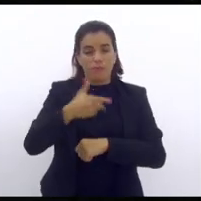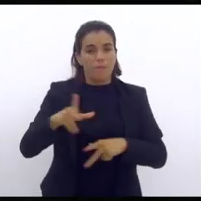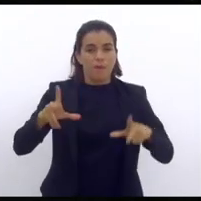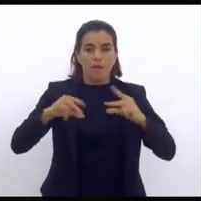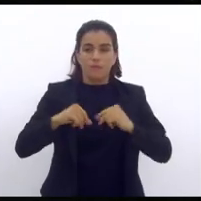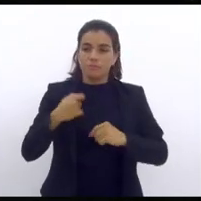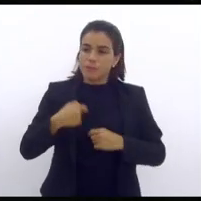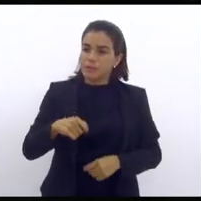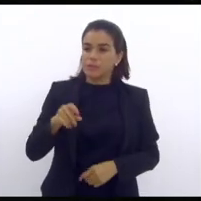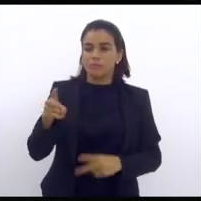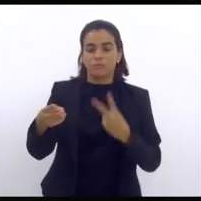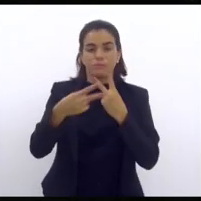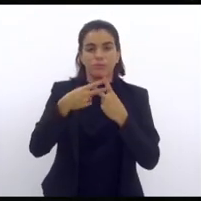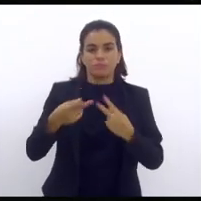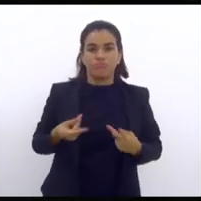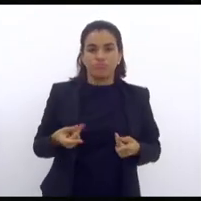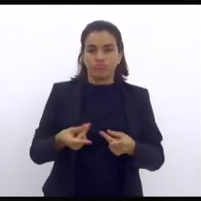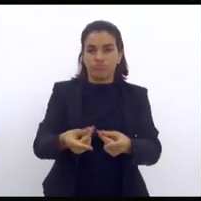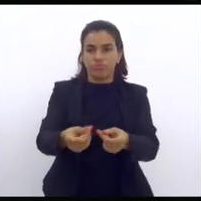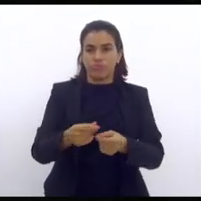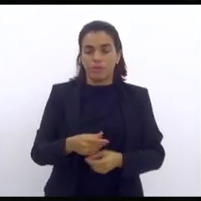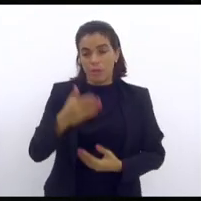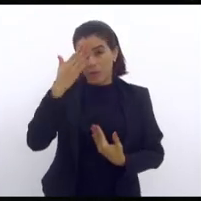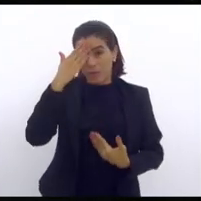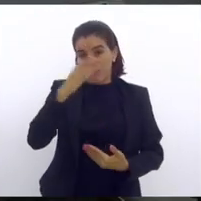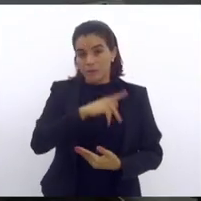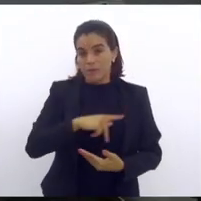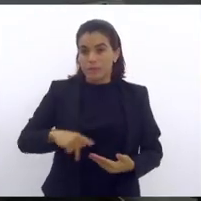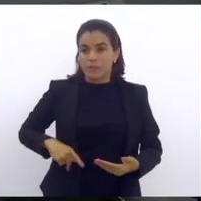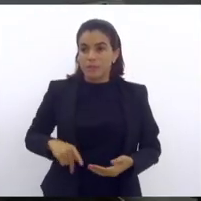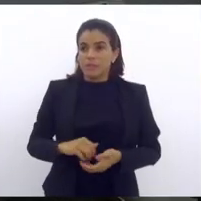numa prisão e nunca mais ver a luz do dia. Obrigada, presidente.